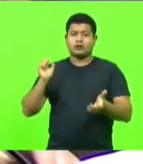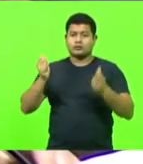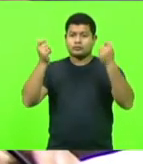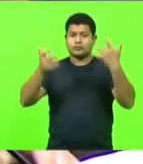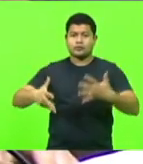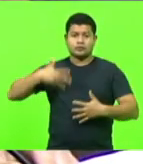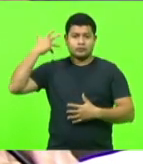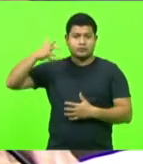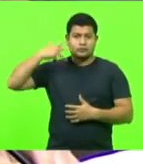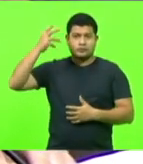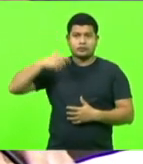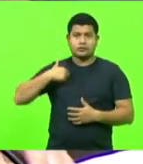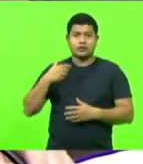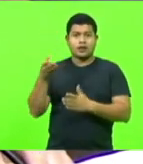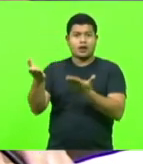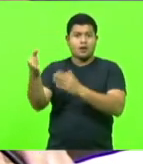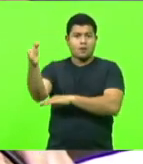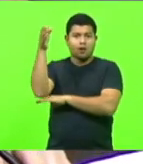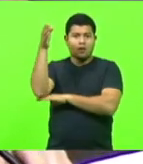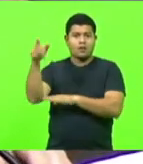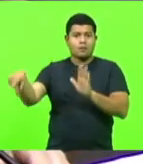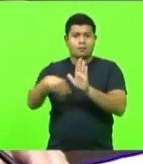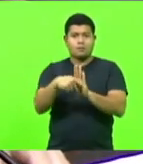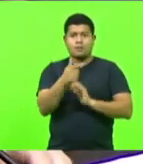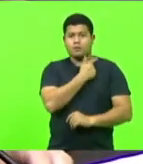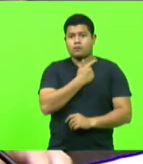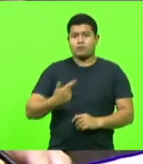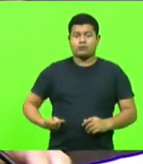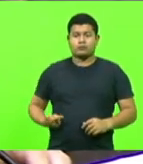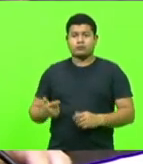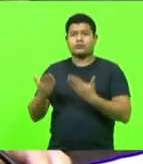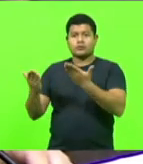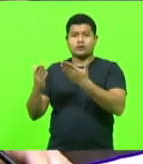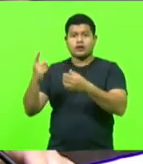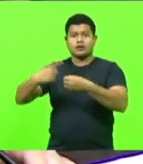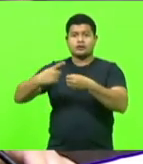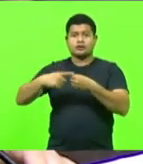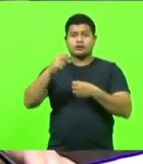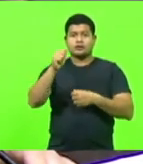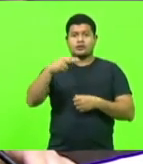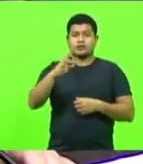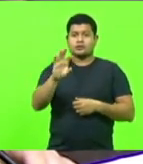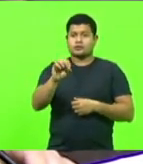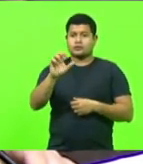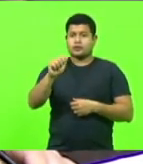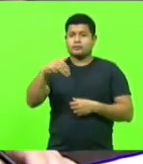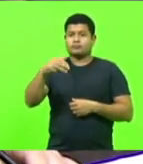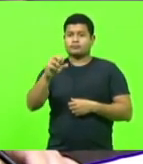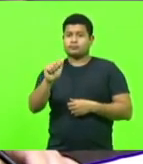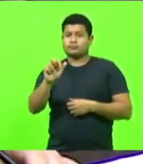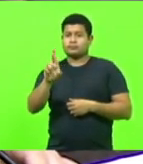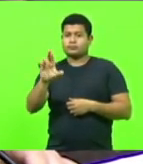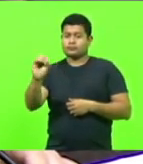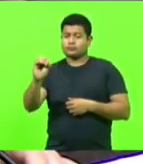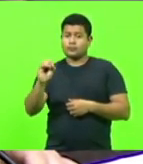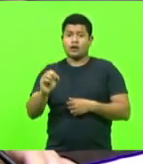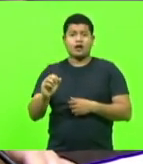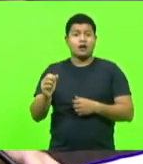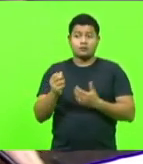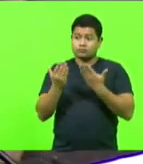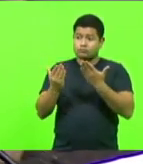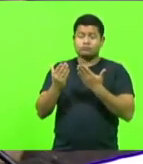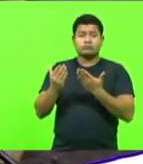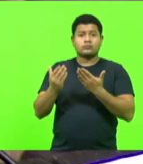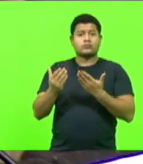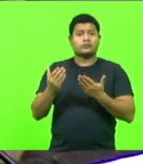anteriormente, o nosso hotel estatal lá em Santo Amaro da Imperatriz, é impressionante porque além de nós estarmos